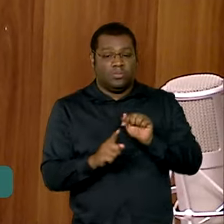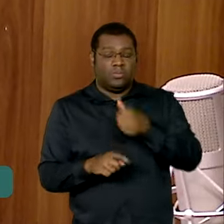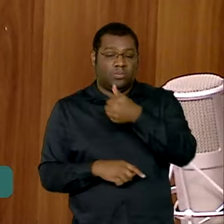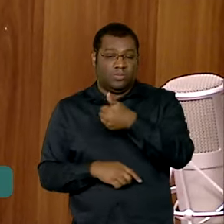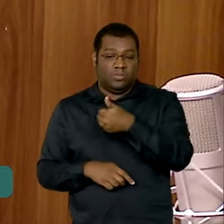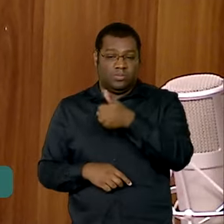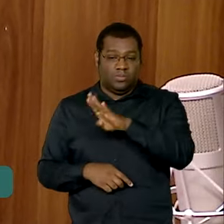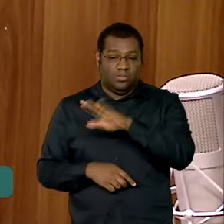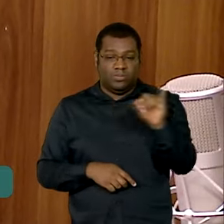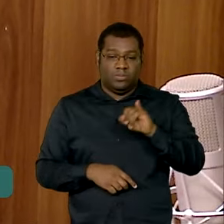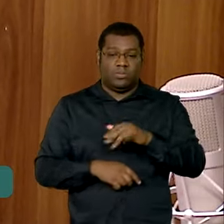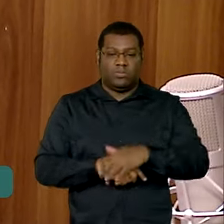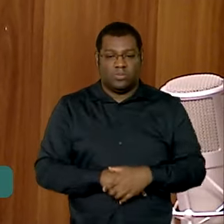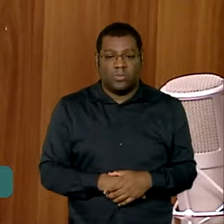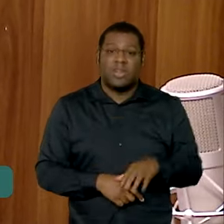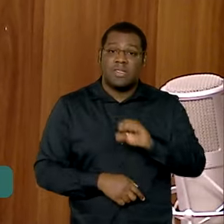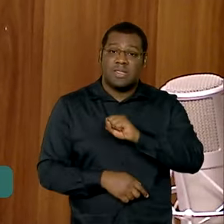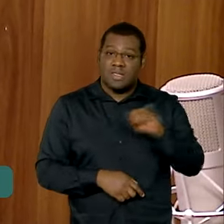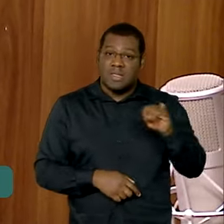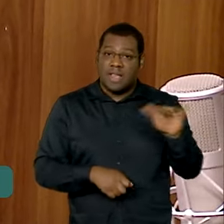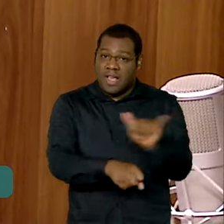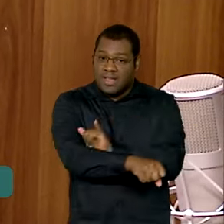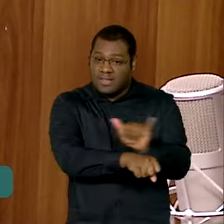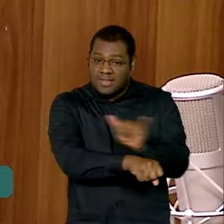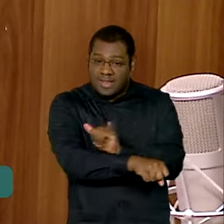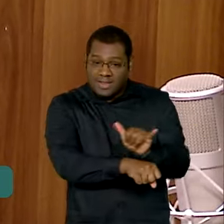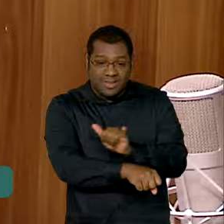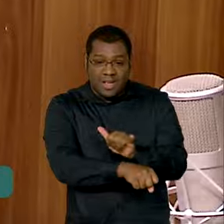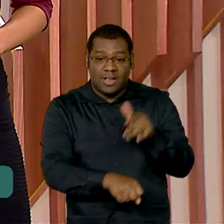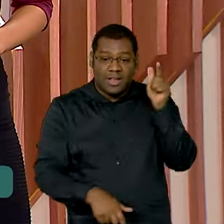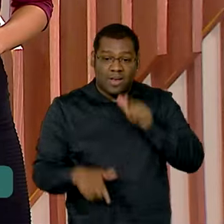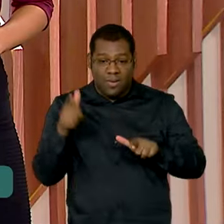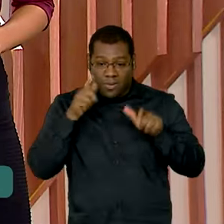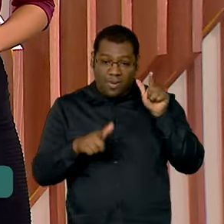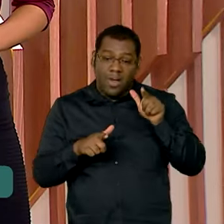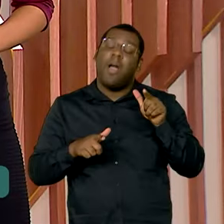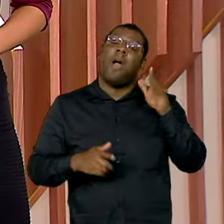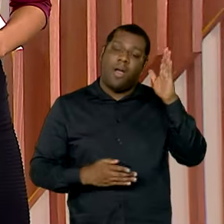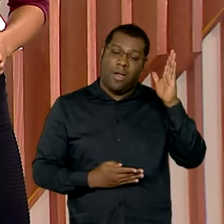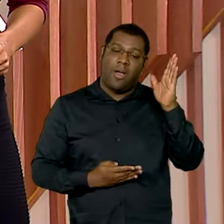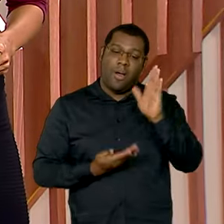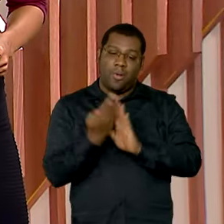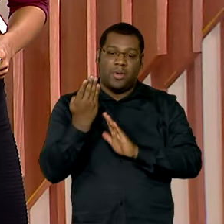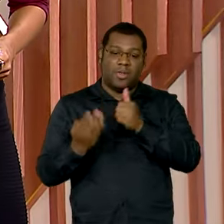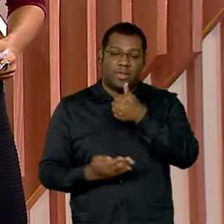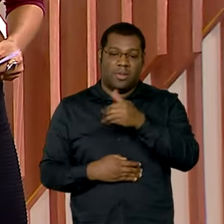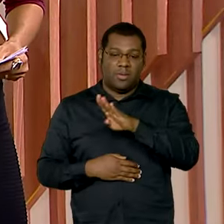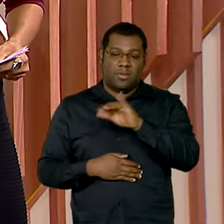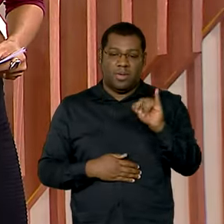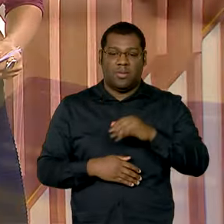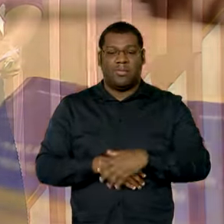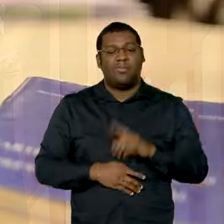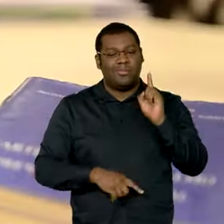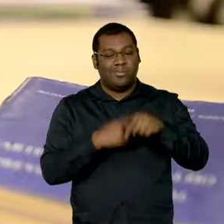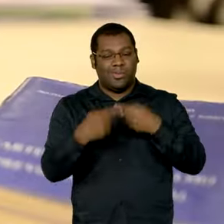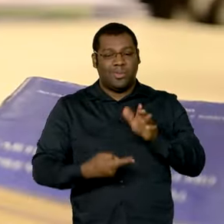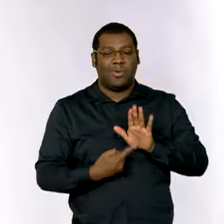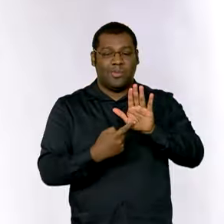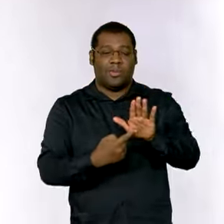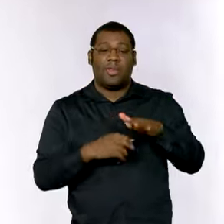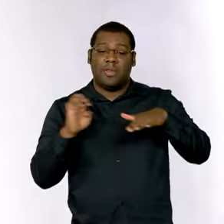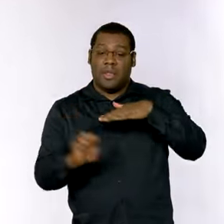todas essas estratégias da área certa, você pode ampliar em muito esse valor. Você vai ver daqui a pouco, a empresa